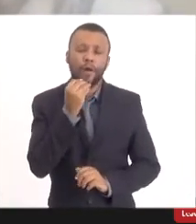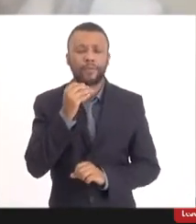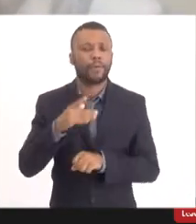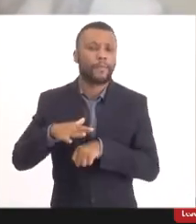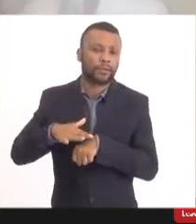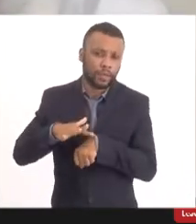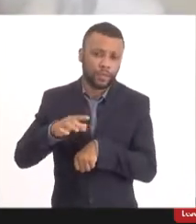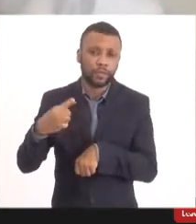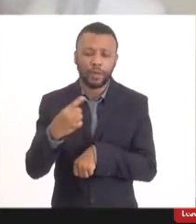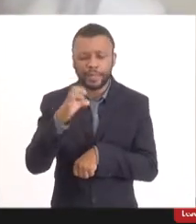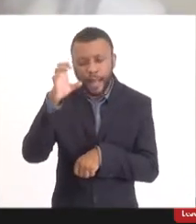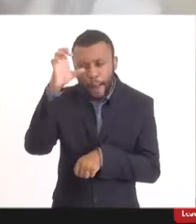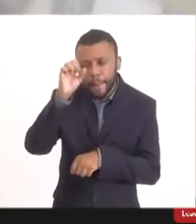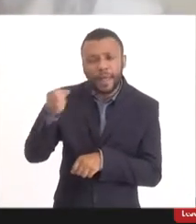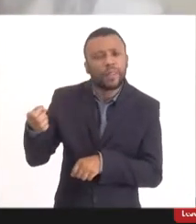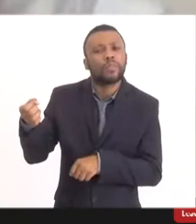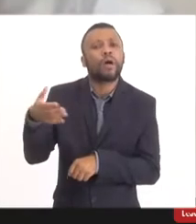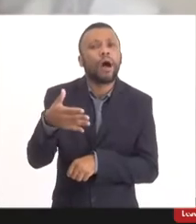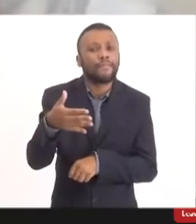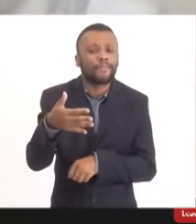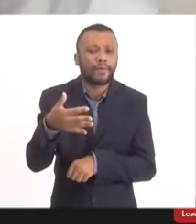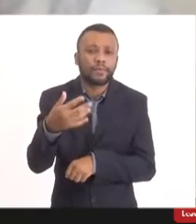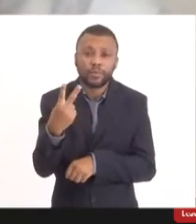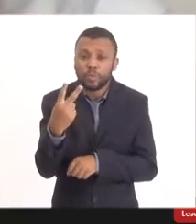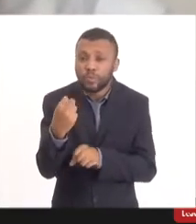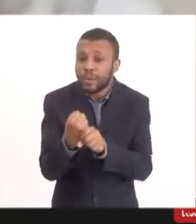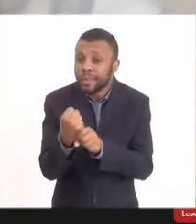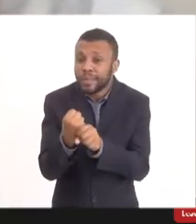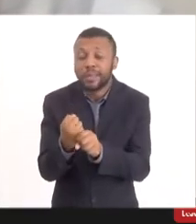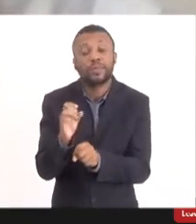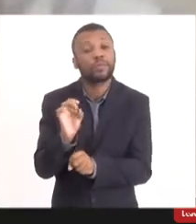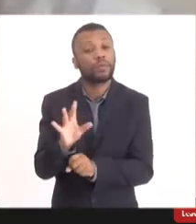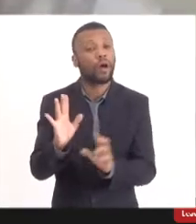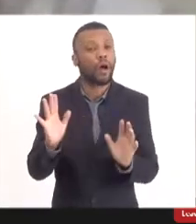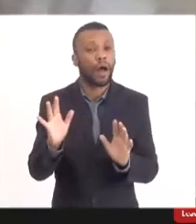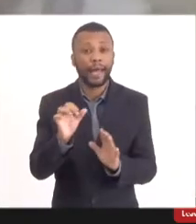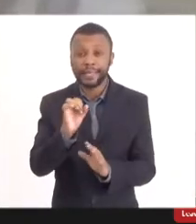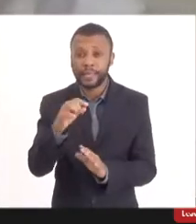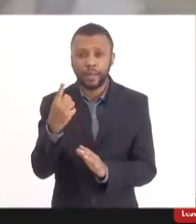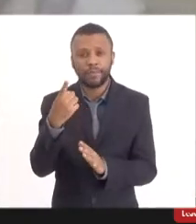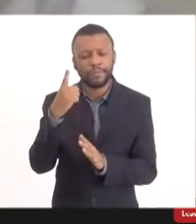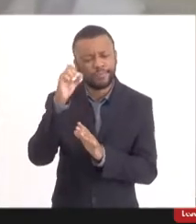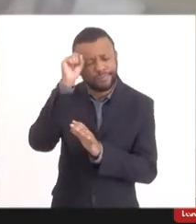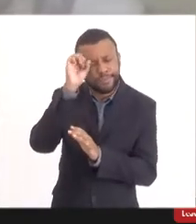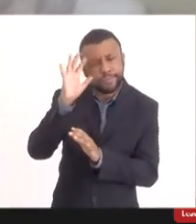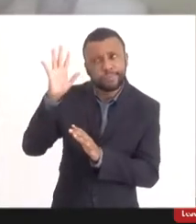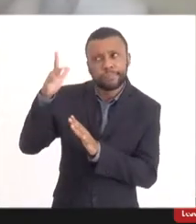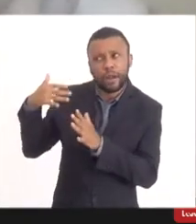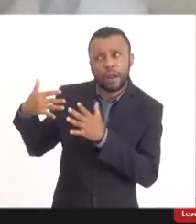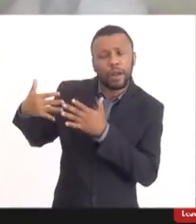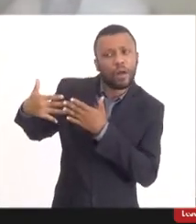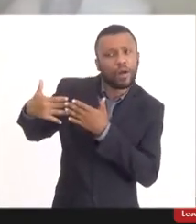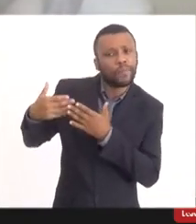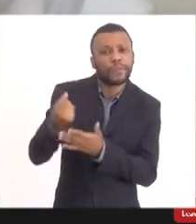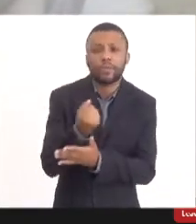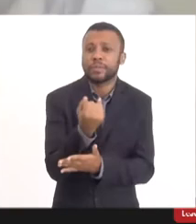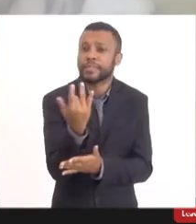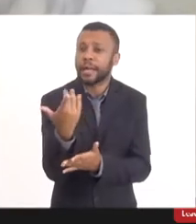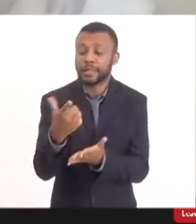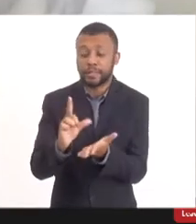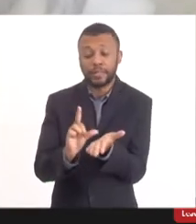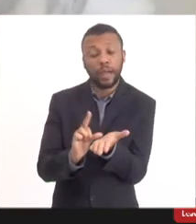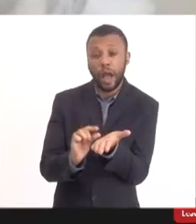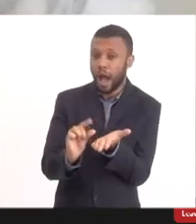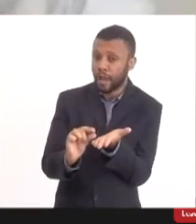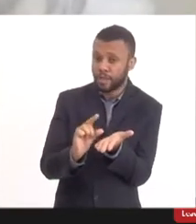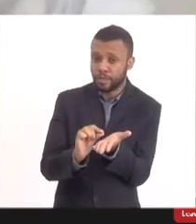a gente está aprendendo com uma dinâmica tão rápida, a está há dois anos. Se a gente for contar a quantidade de artigos científicos que tem